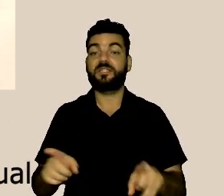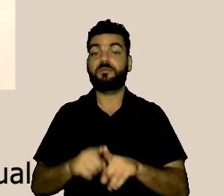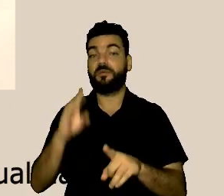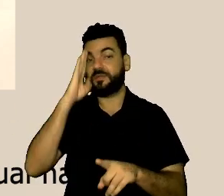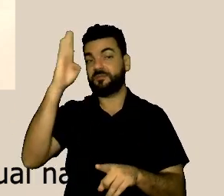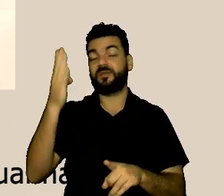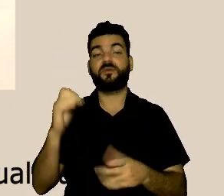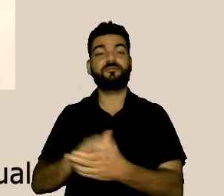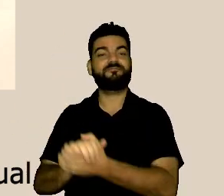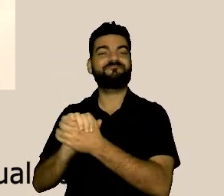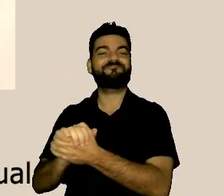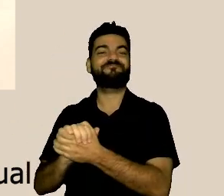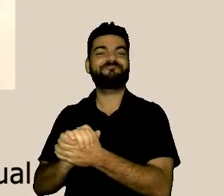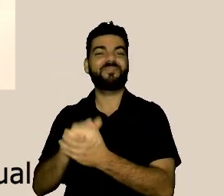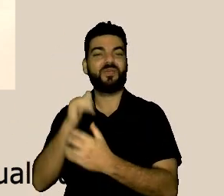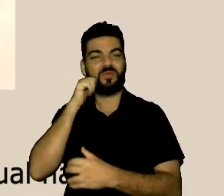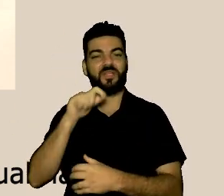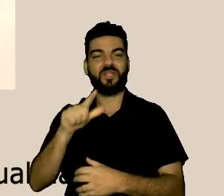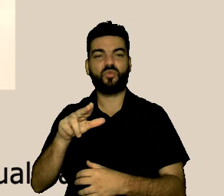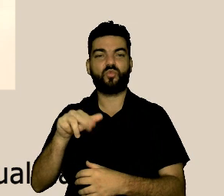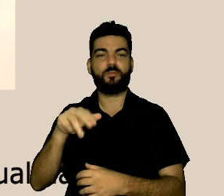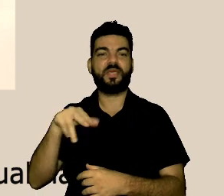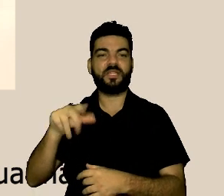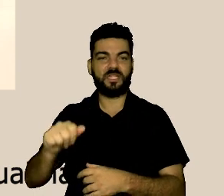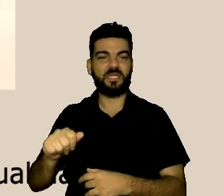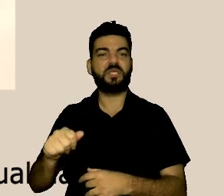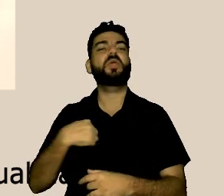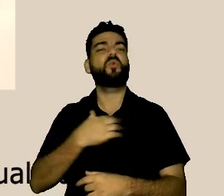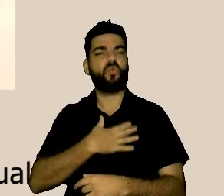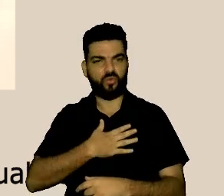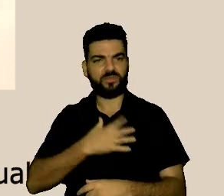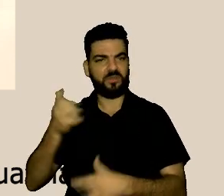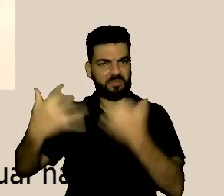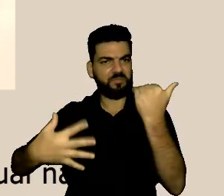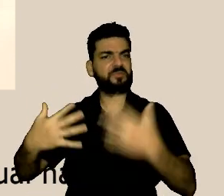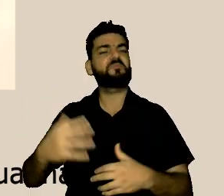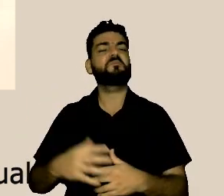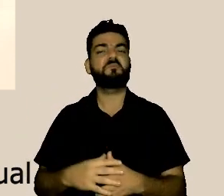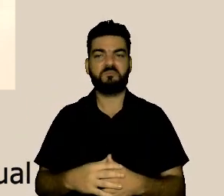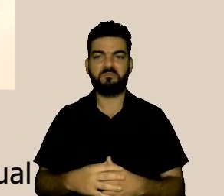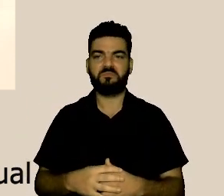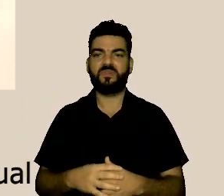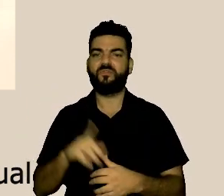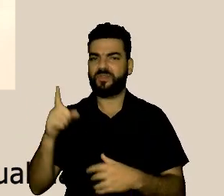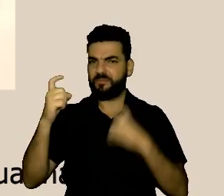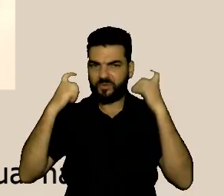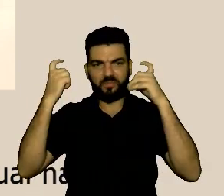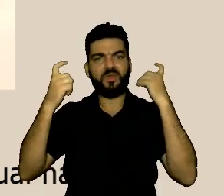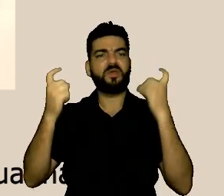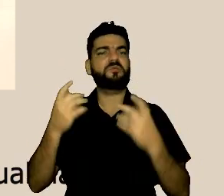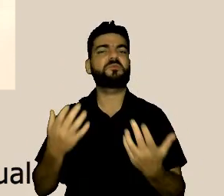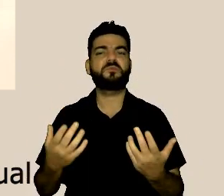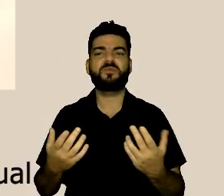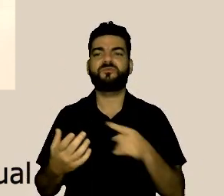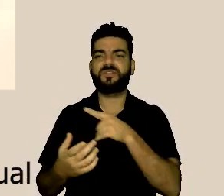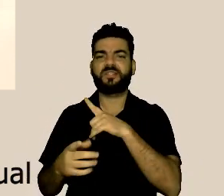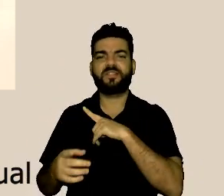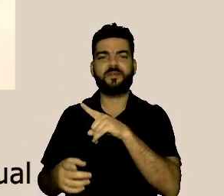eu vou cumprimentar a doutora Lumena, porque eu fiquei encantada de saber que vocês têm um